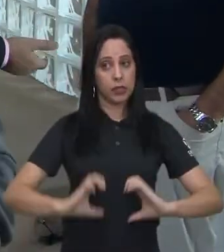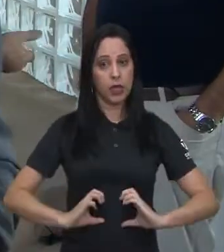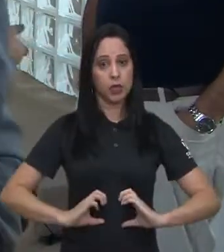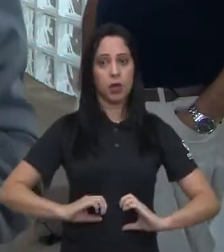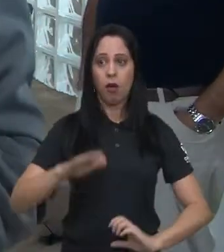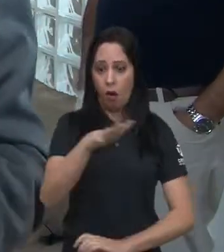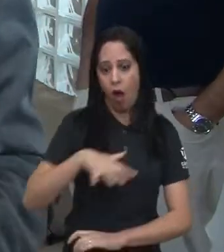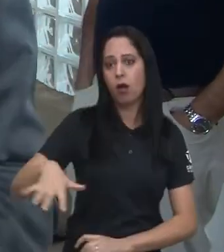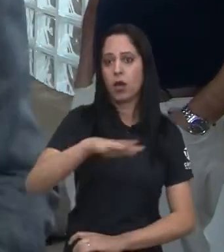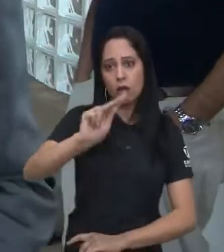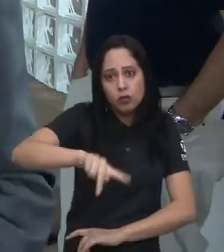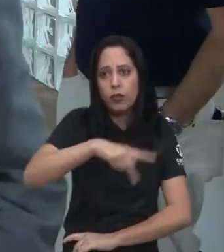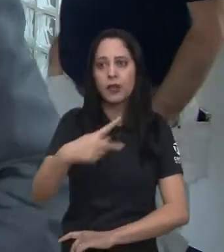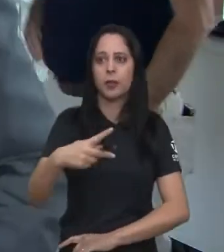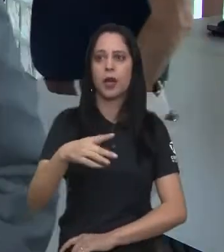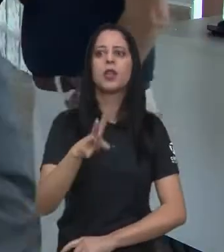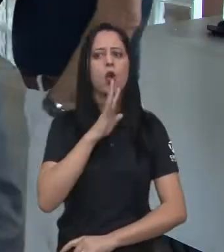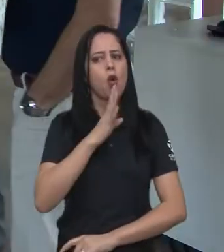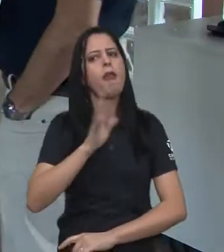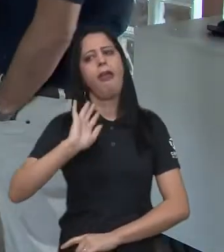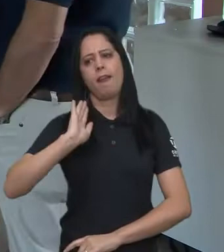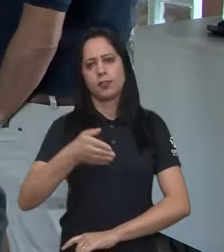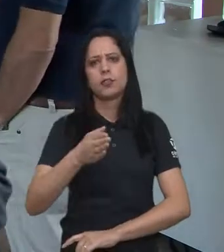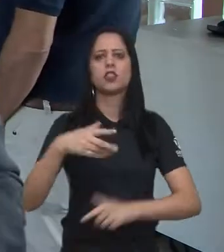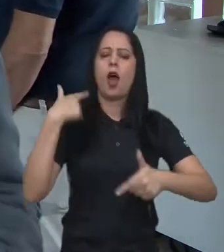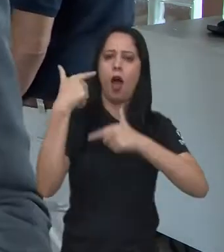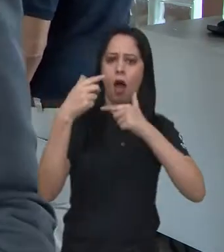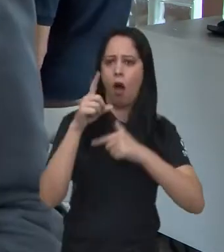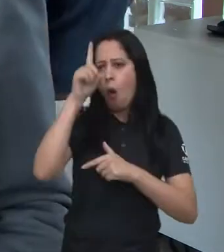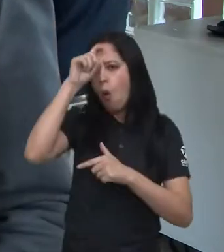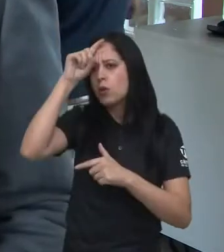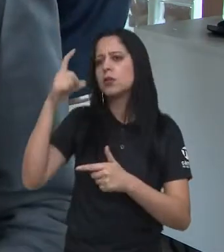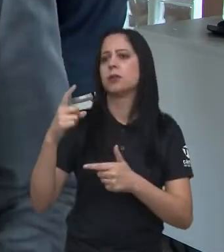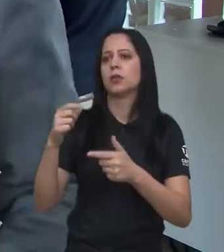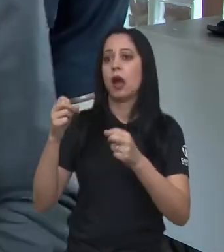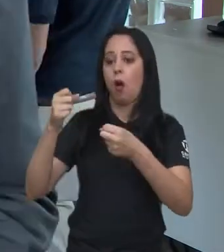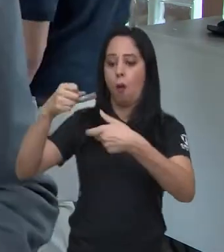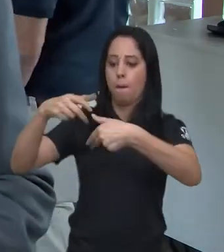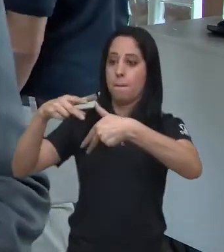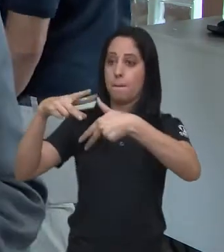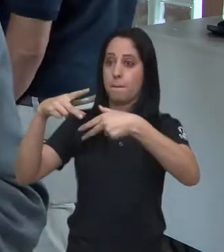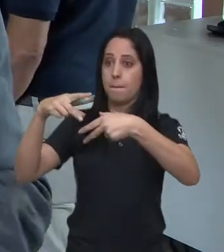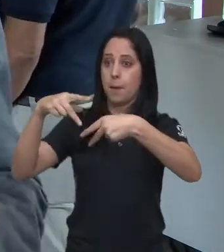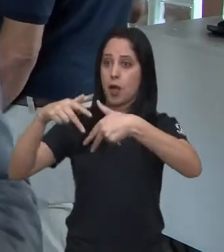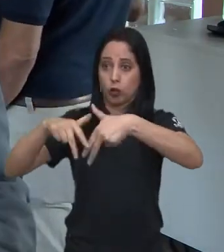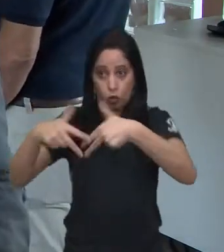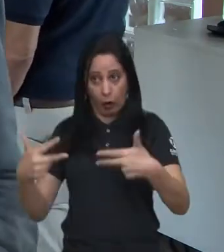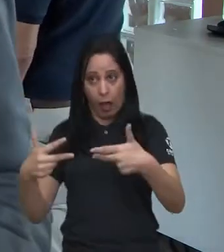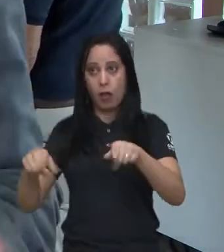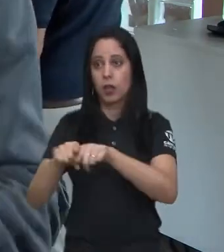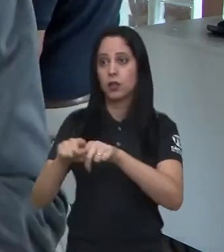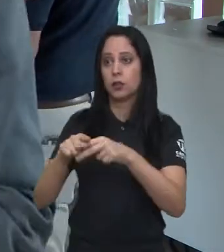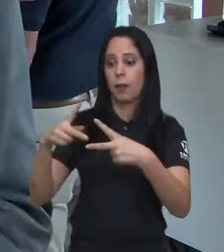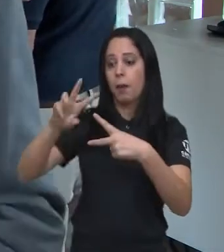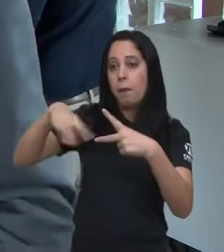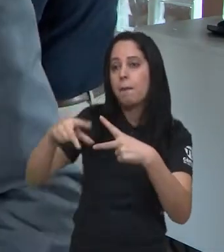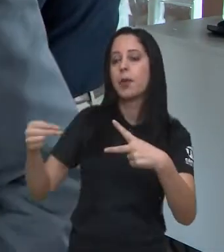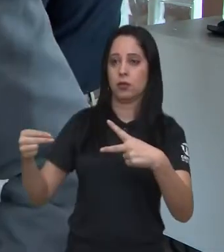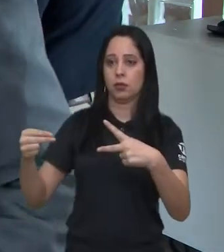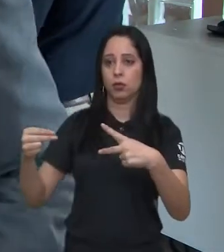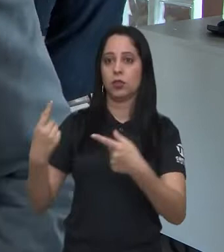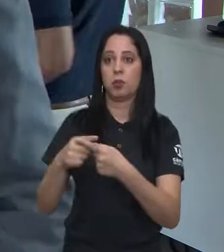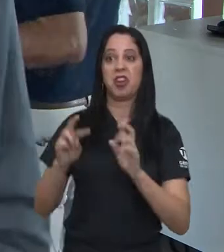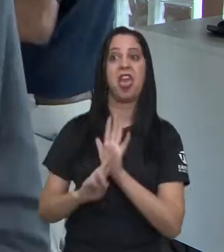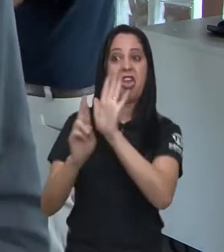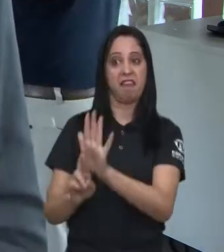joseense, todo cidadão da região, conhece muito bem tanto o trabalho do Pio 12 como do GAC, excelente, né? São referências